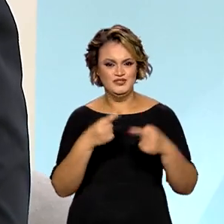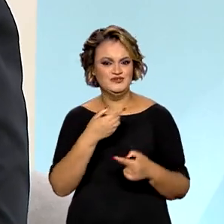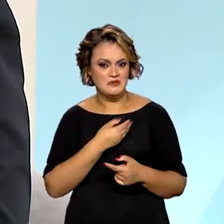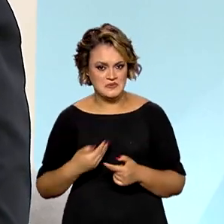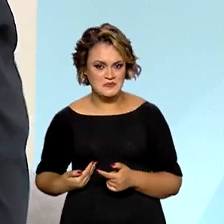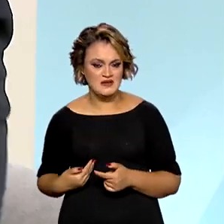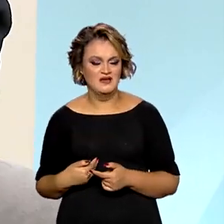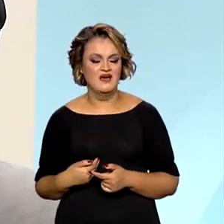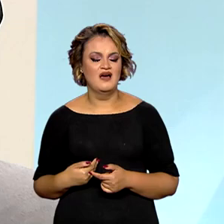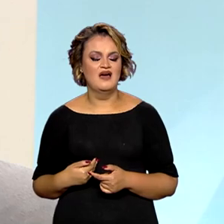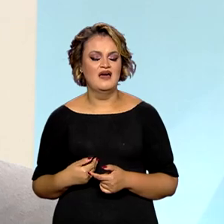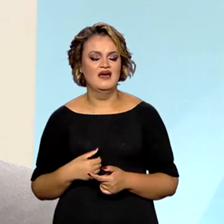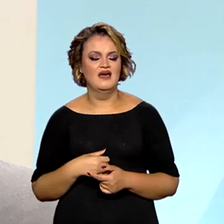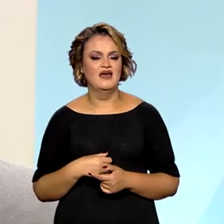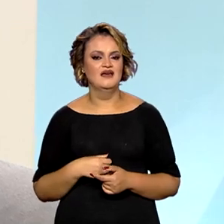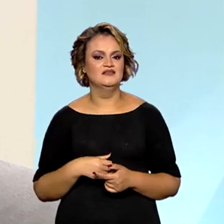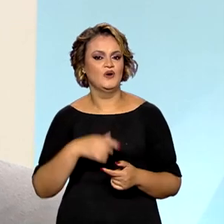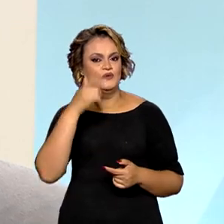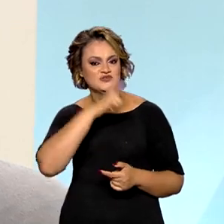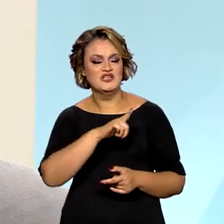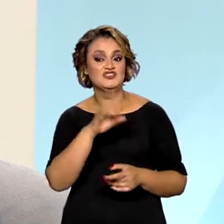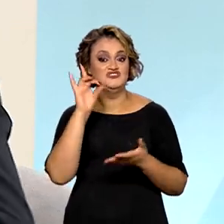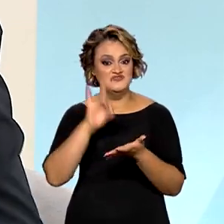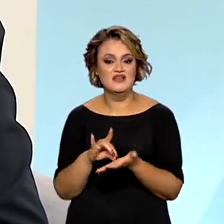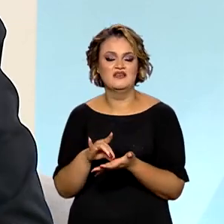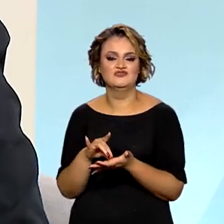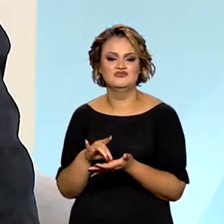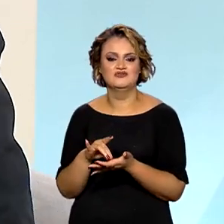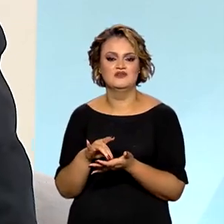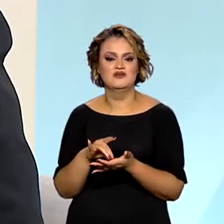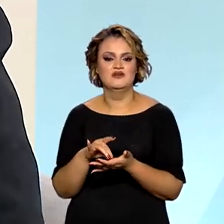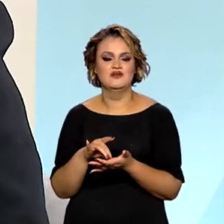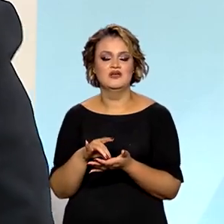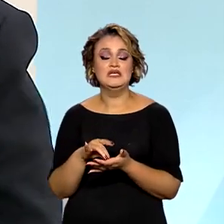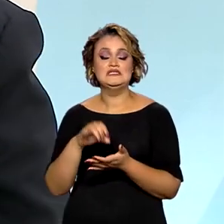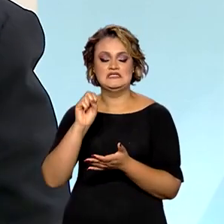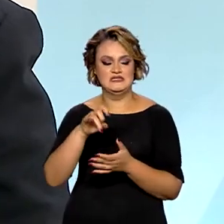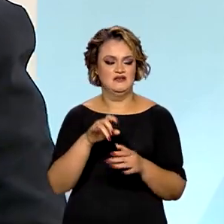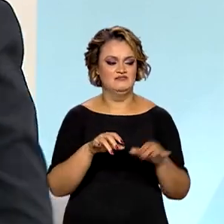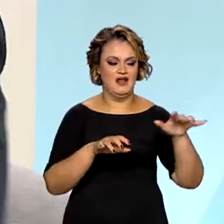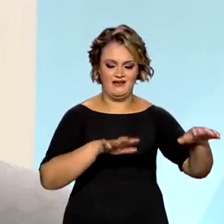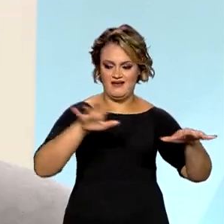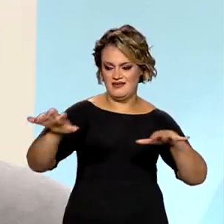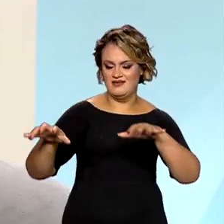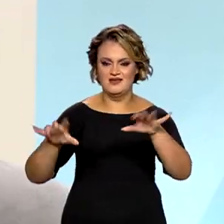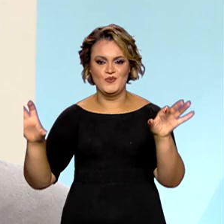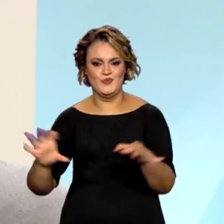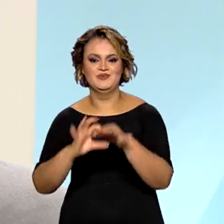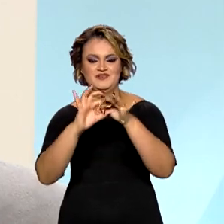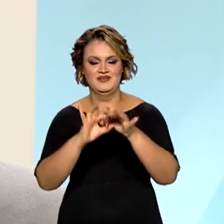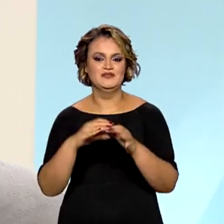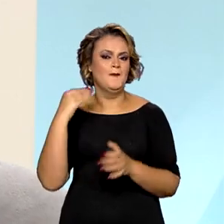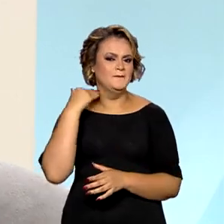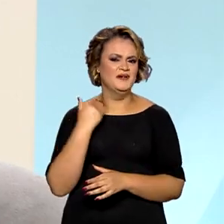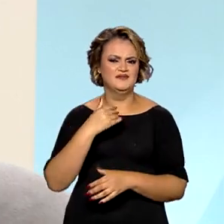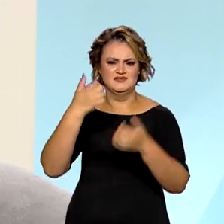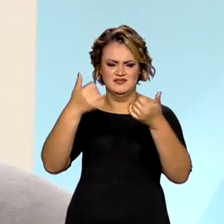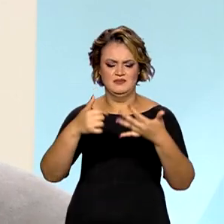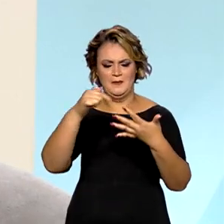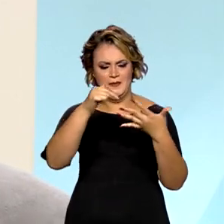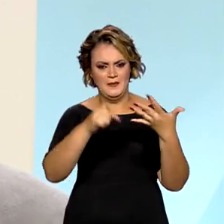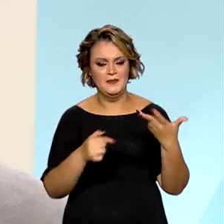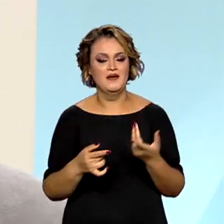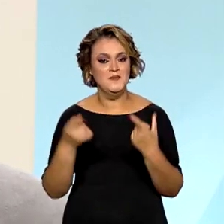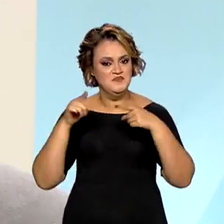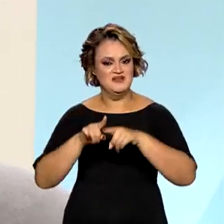realmente tem efeitos significativos quando as várias partes se unem. Então, todos esses bancos que colocou, Paulo, eles são